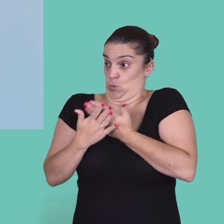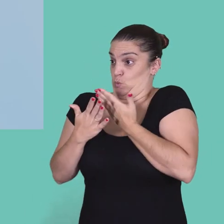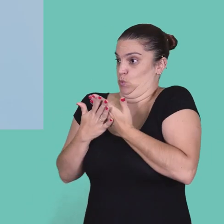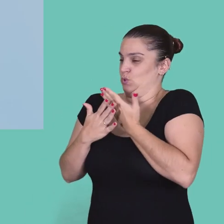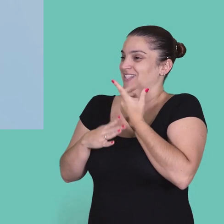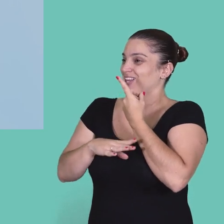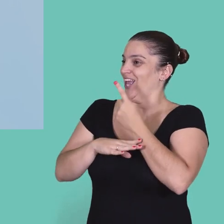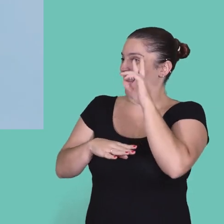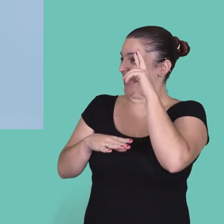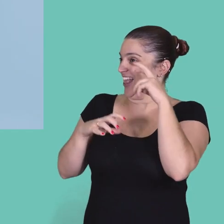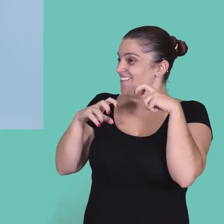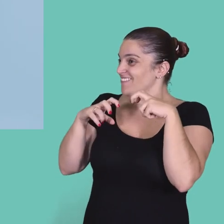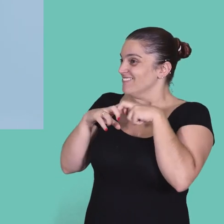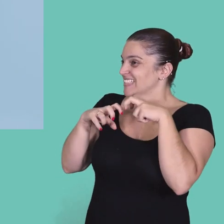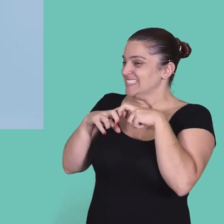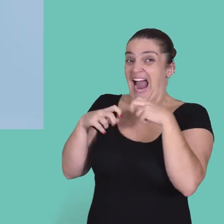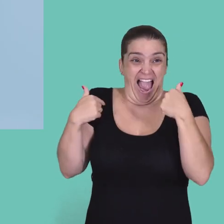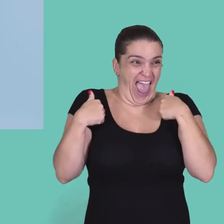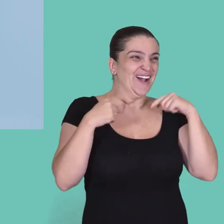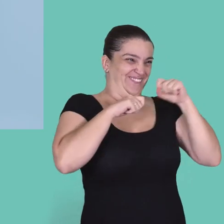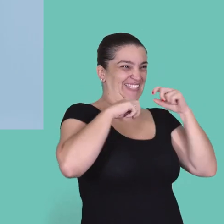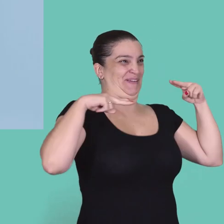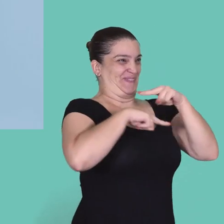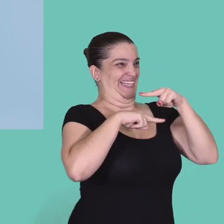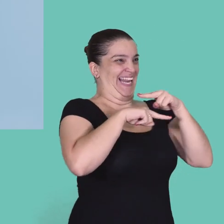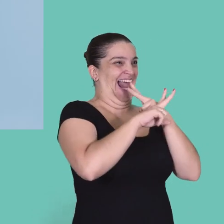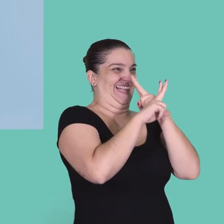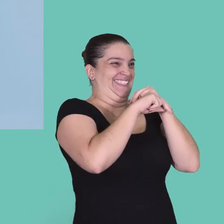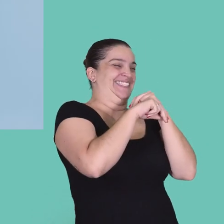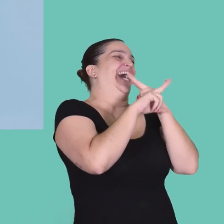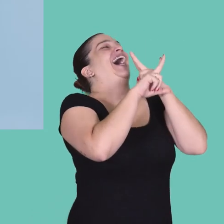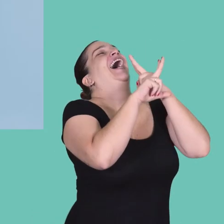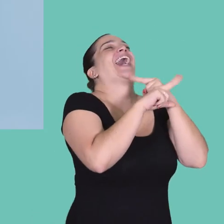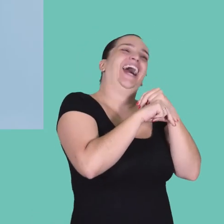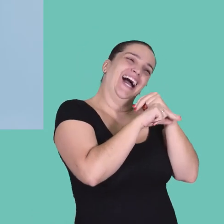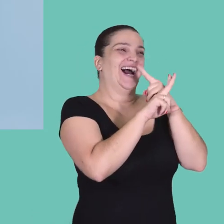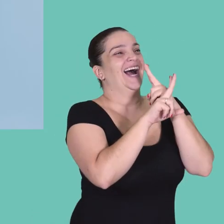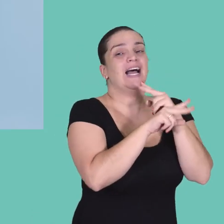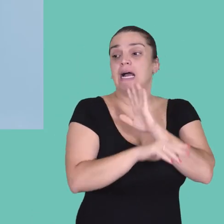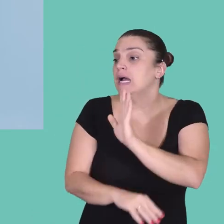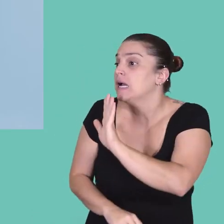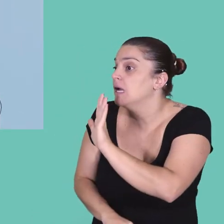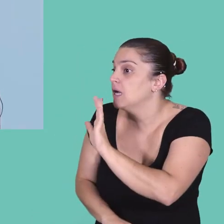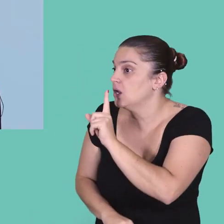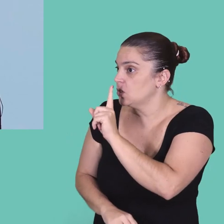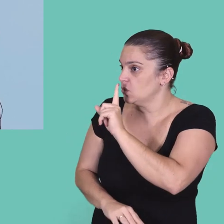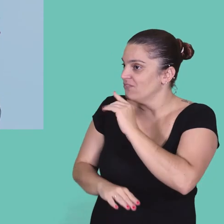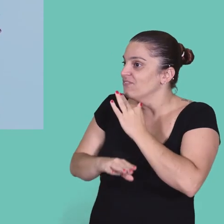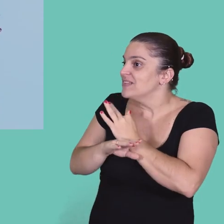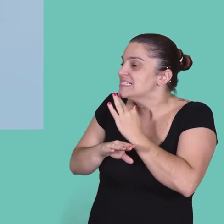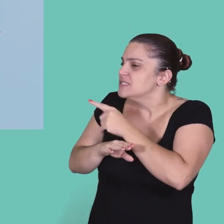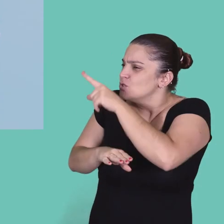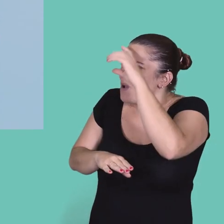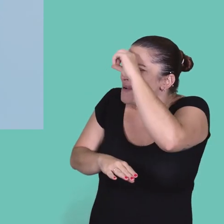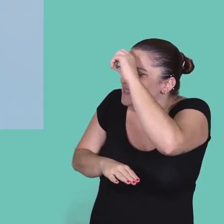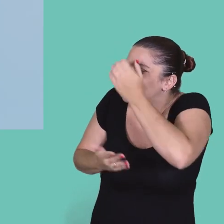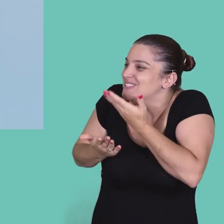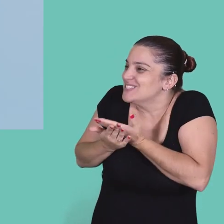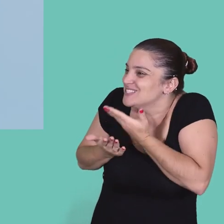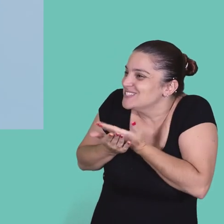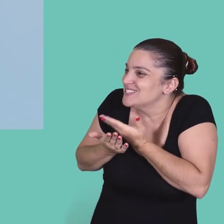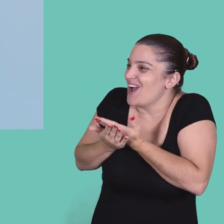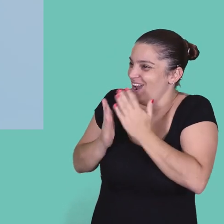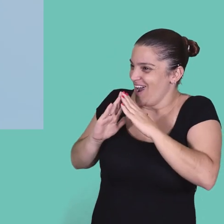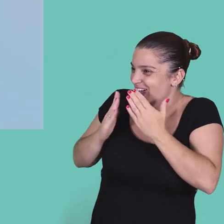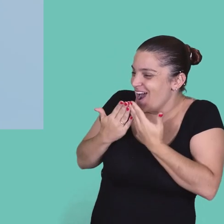doutorado em física. Física? Ai, eu faço pilates, um, dois, um, dois, um, dois. A matéria é aquela que tu aprendeste na